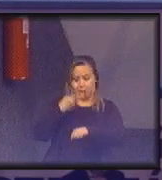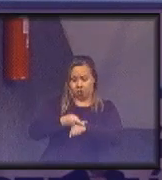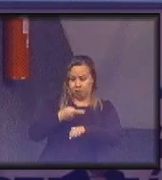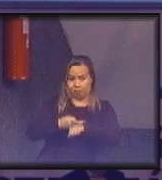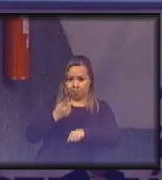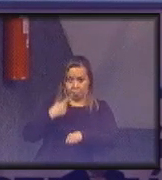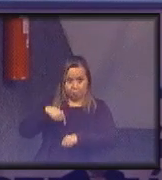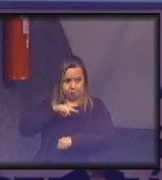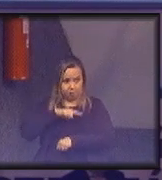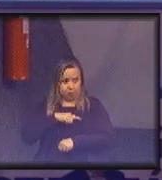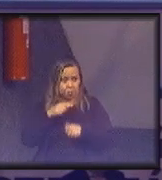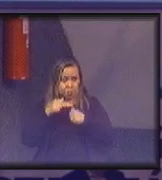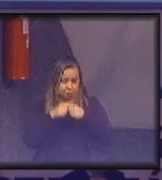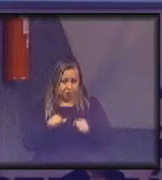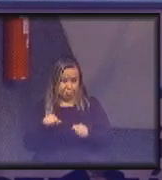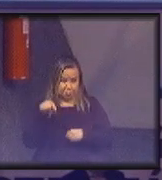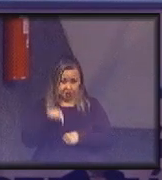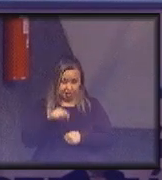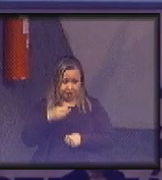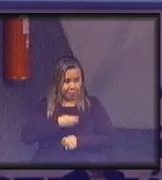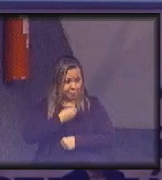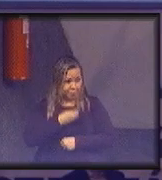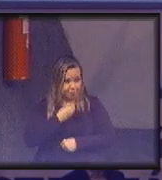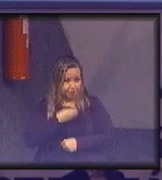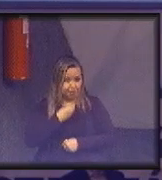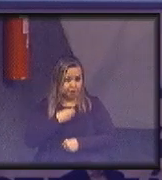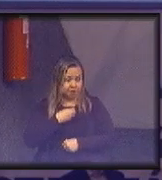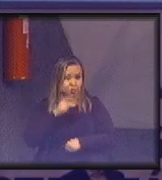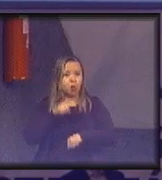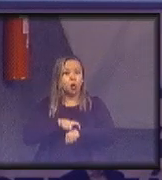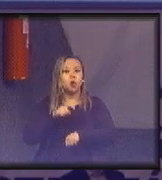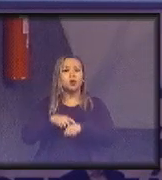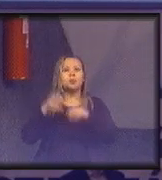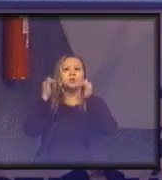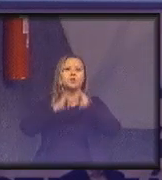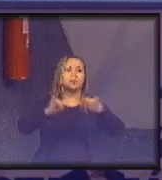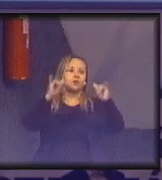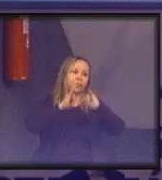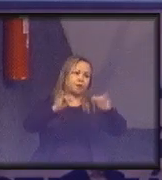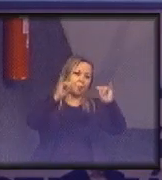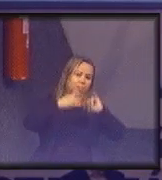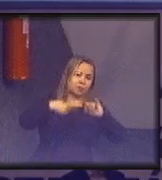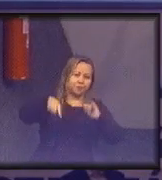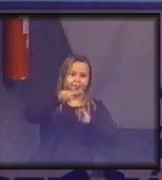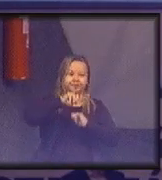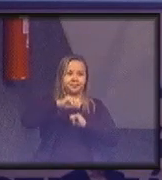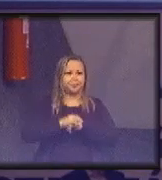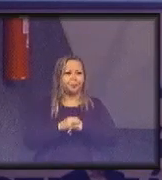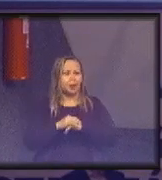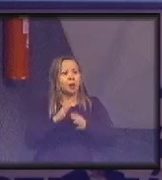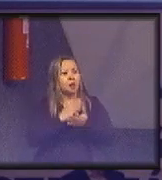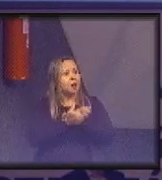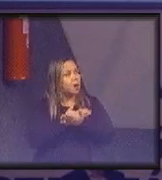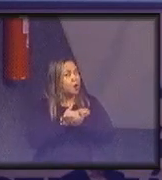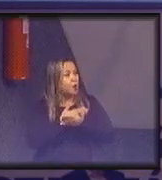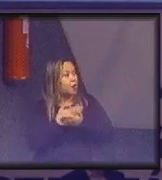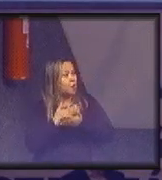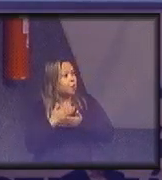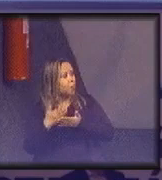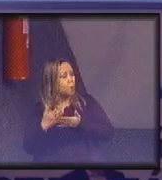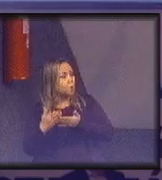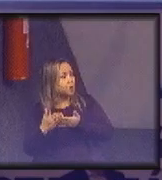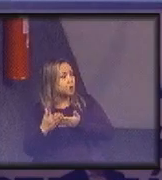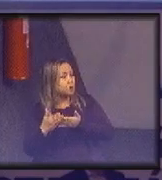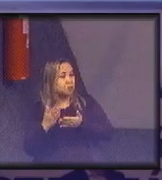estamos aqui, vivemos na era da informação. A era da informação começou com a invenção da imprensa,